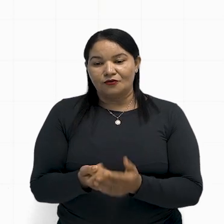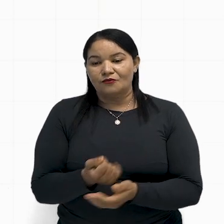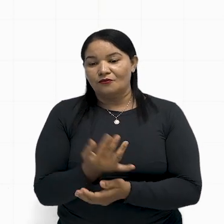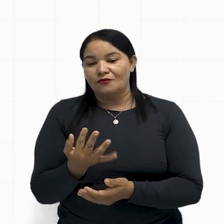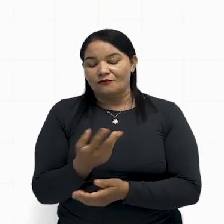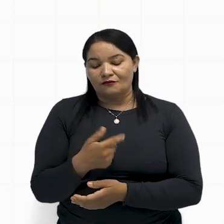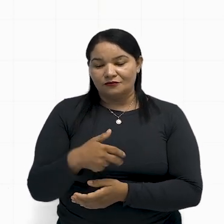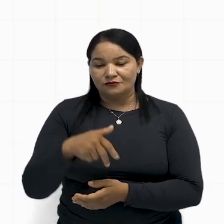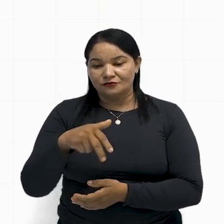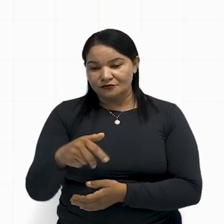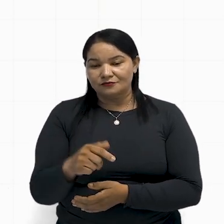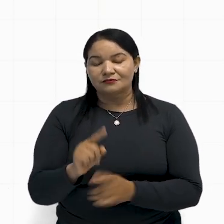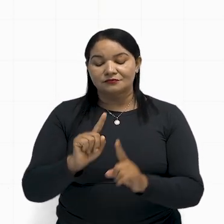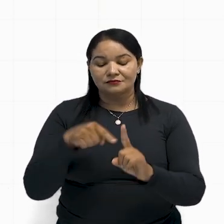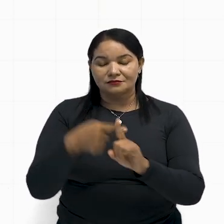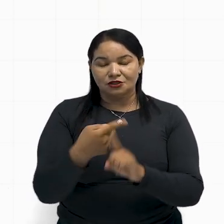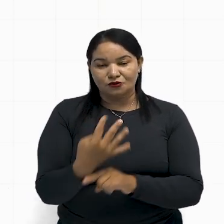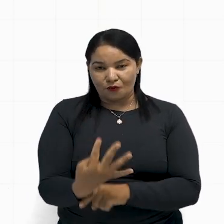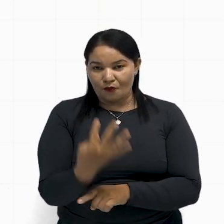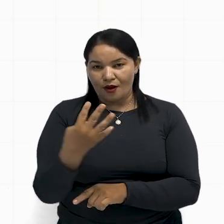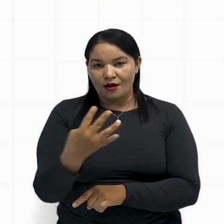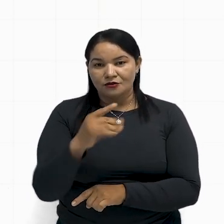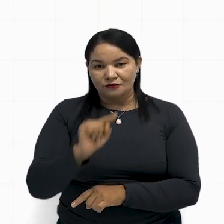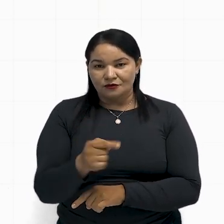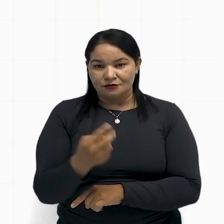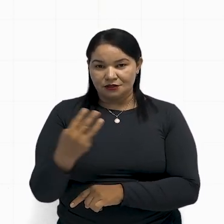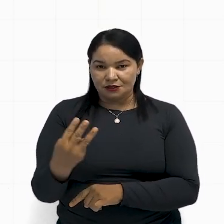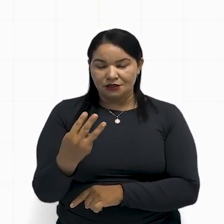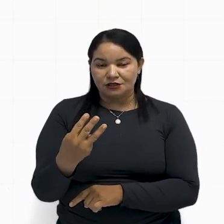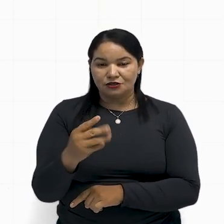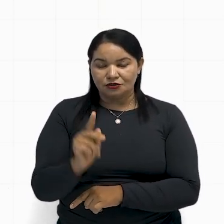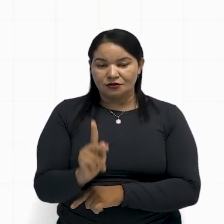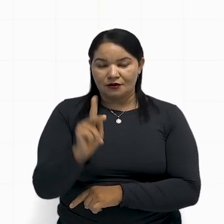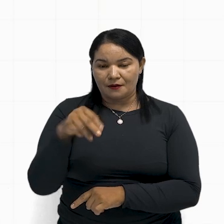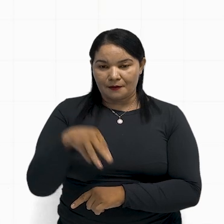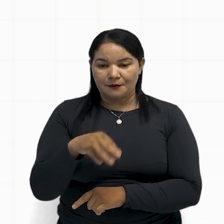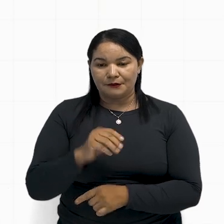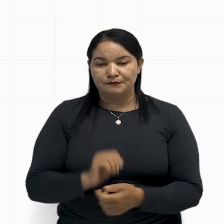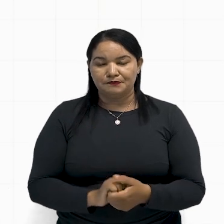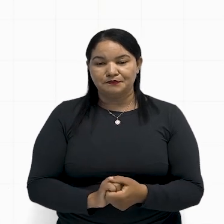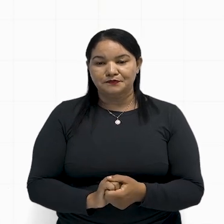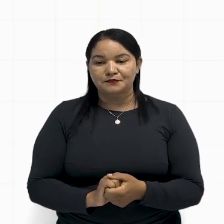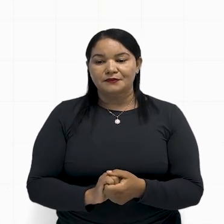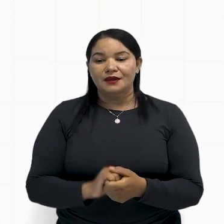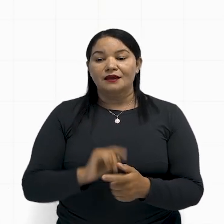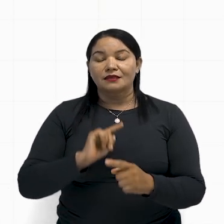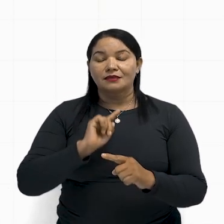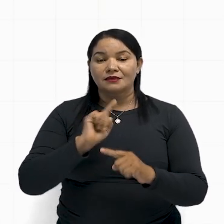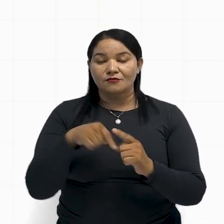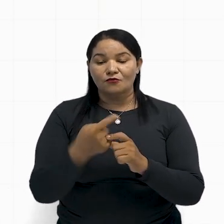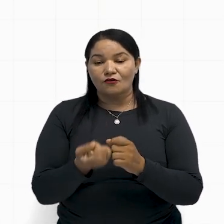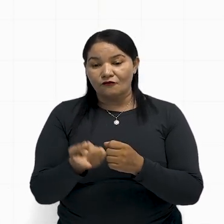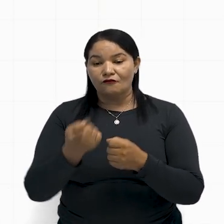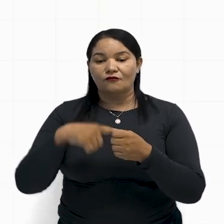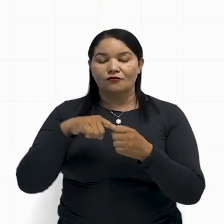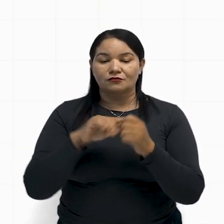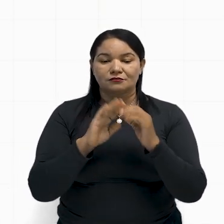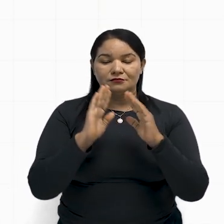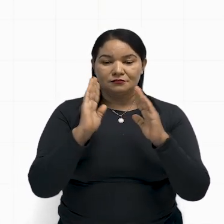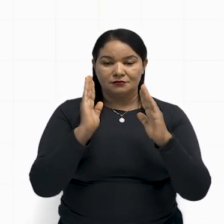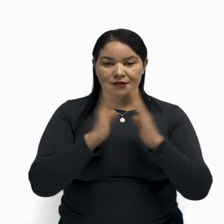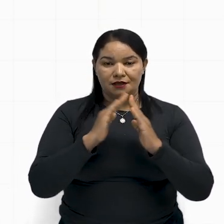mais 4,3 quilômetros, né? E depois que ele volta